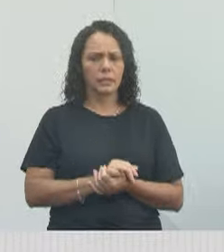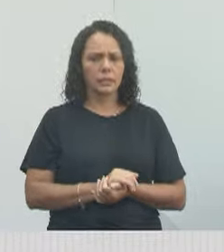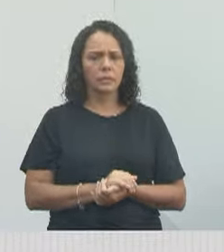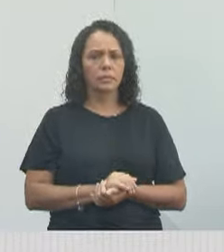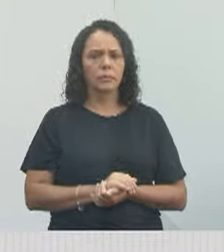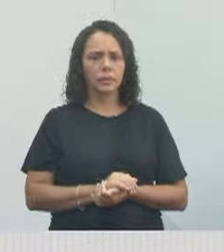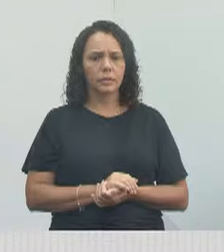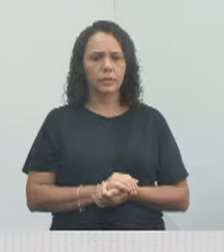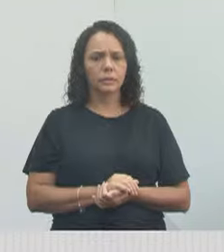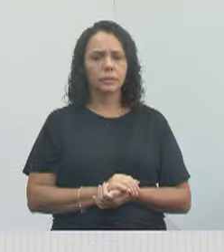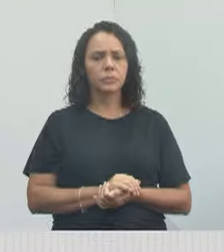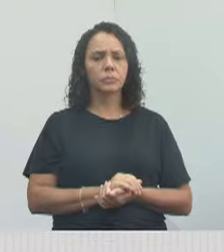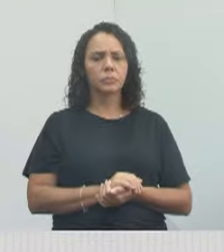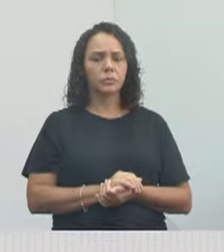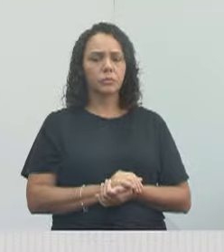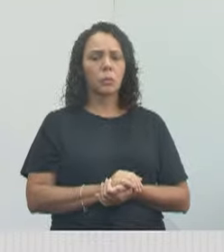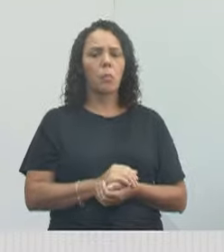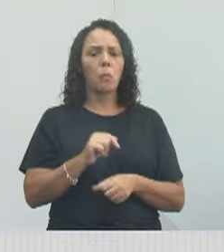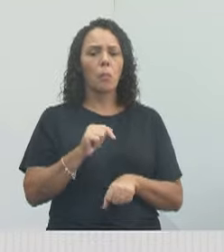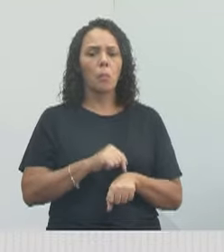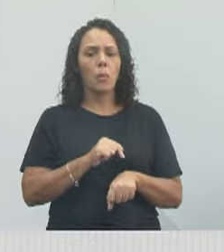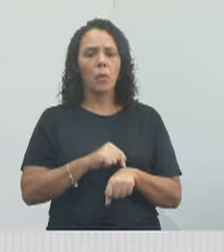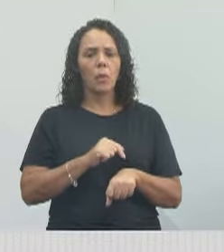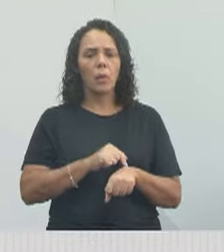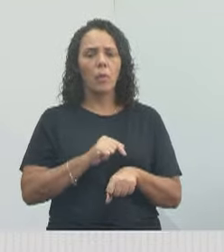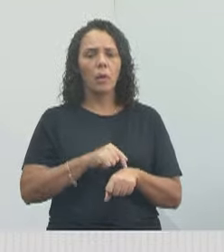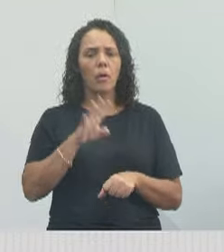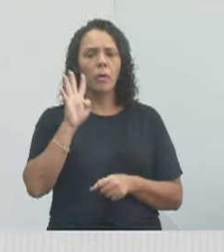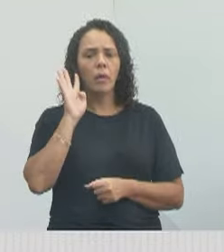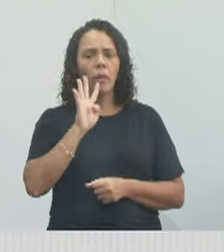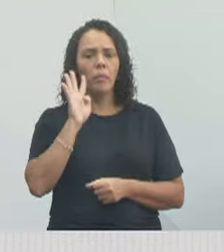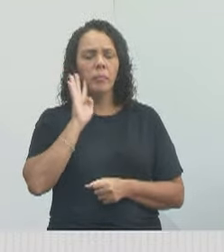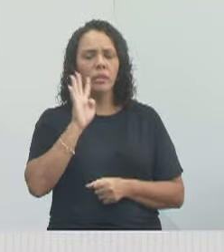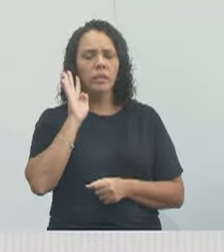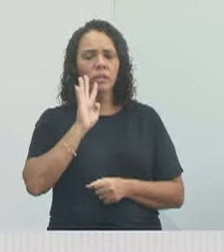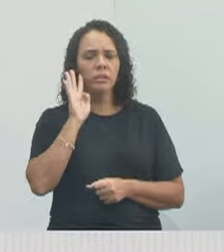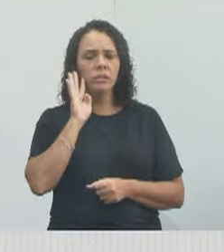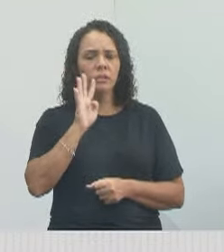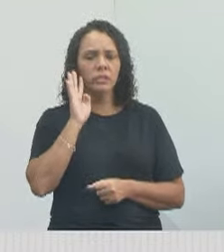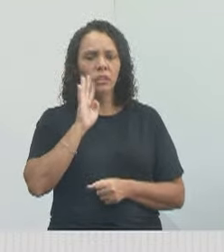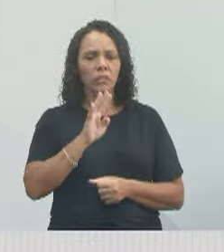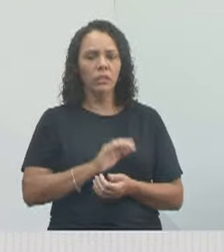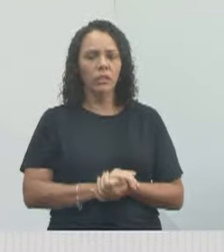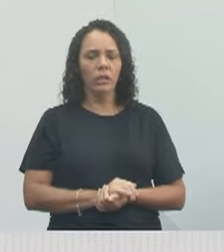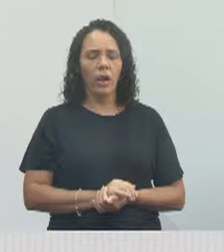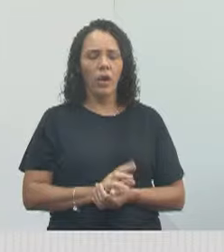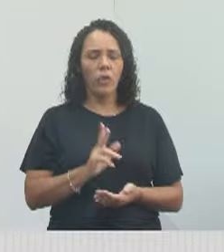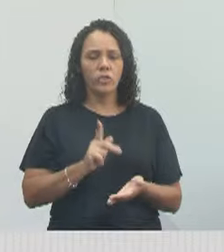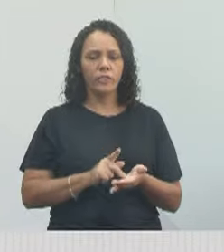momento tão bacana, um momento tão legal,